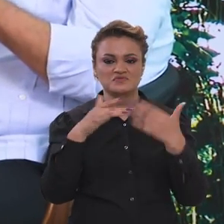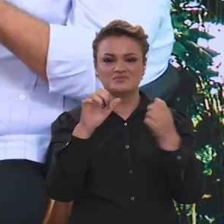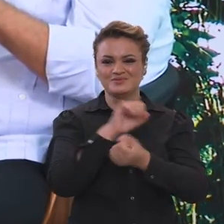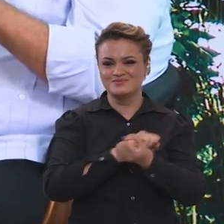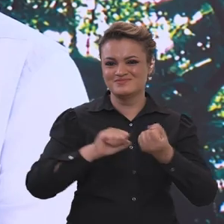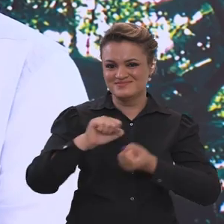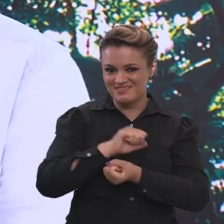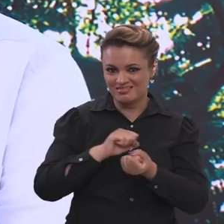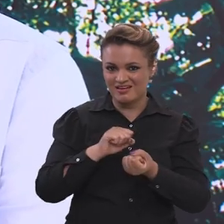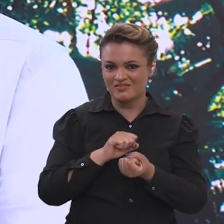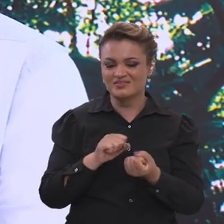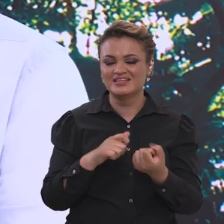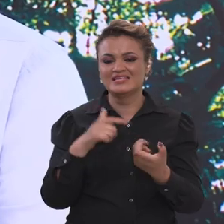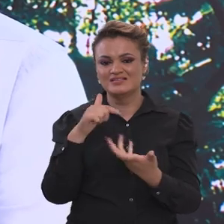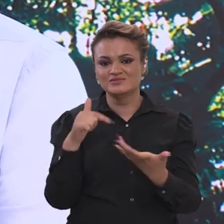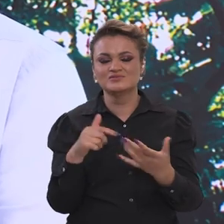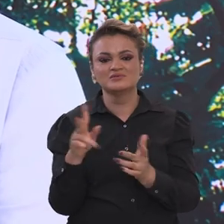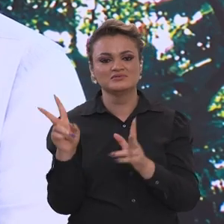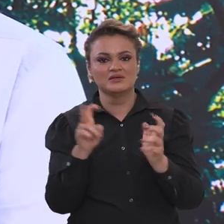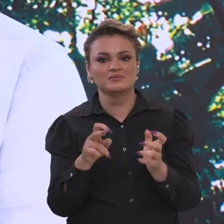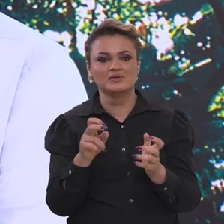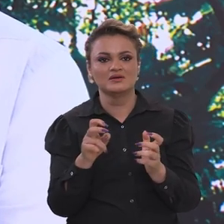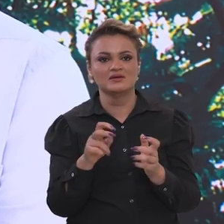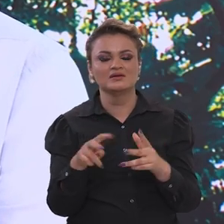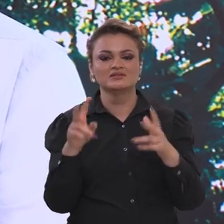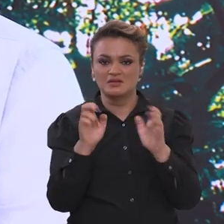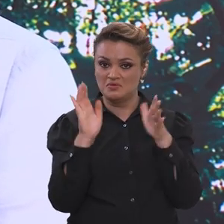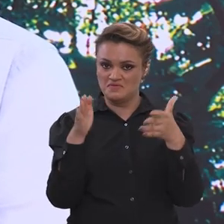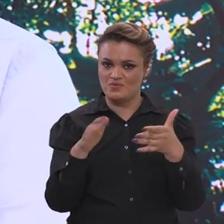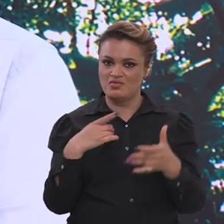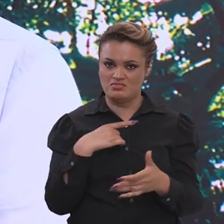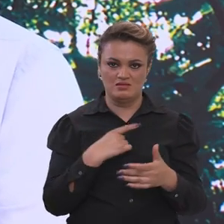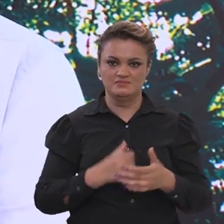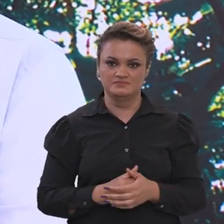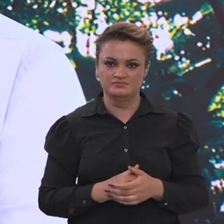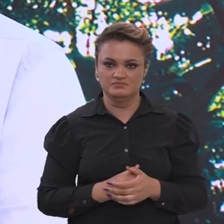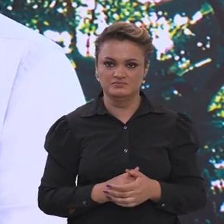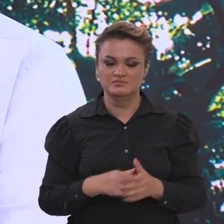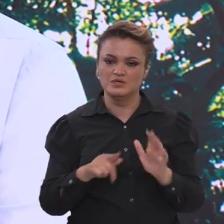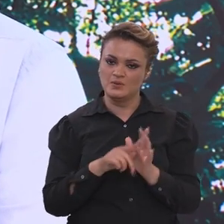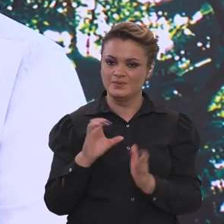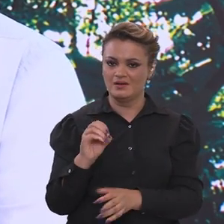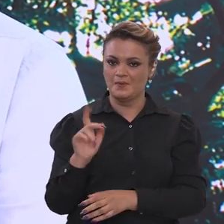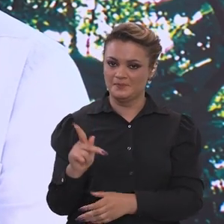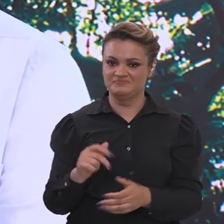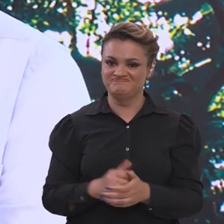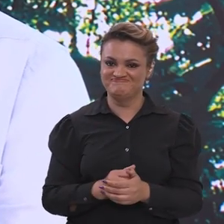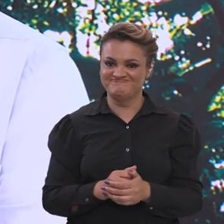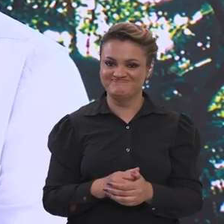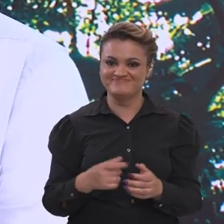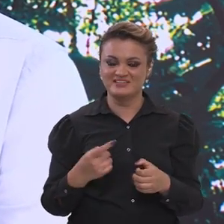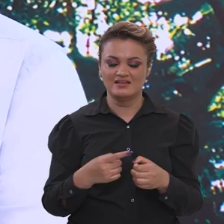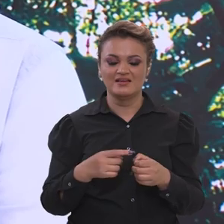desenvolvimento sustentável, são pautas centrais da COP. A cidade de Belém